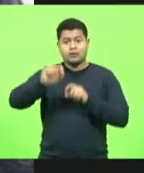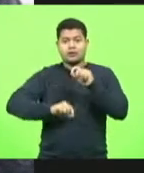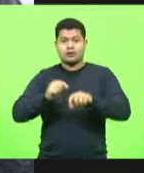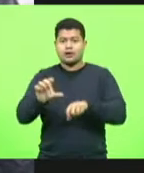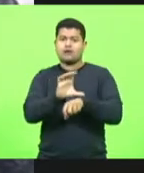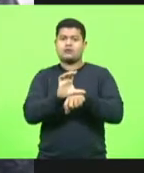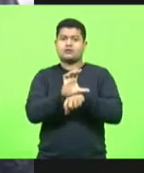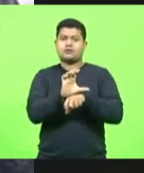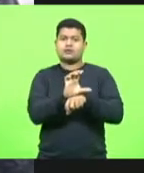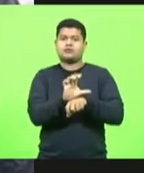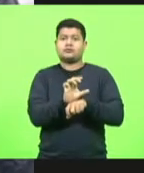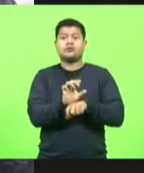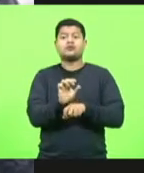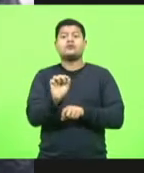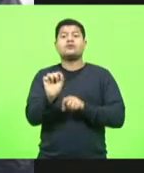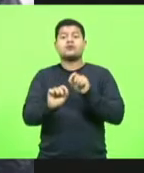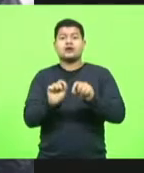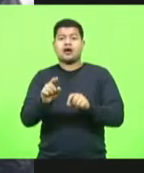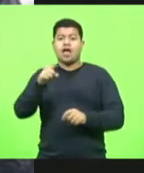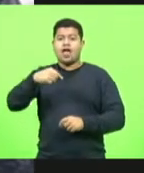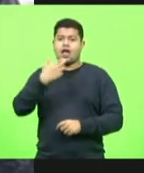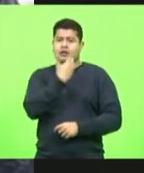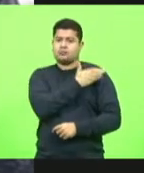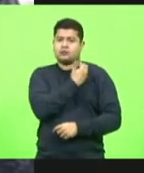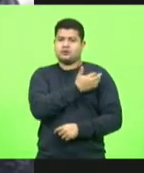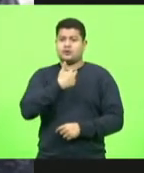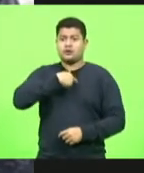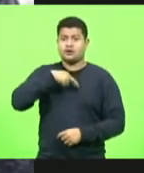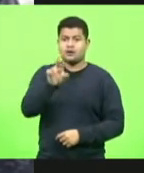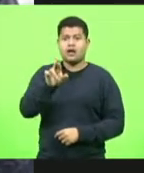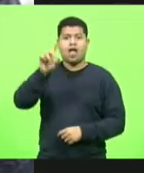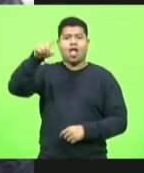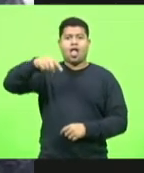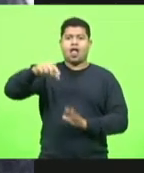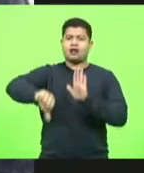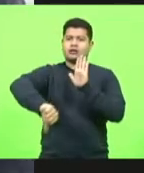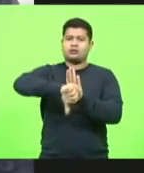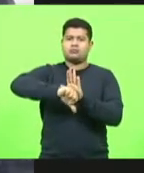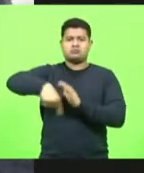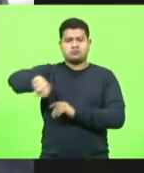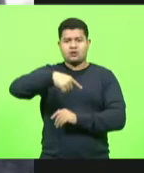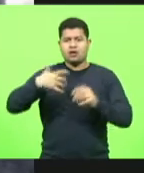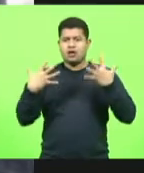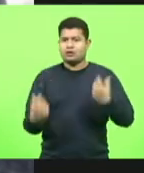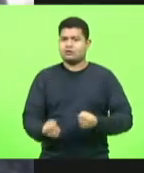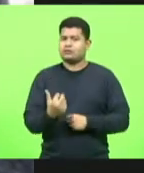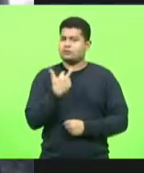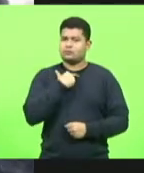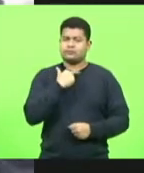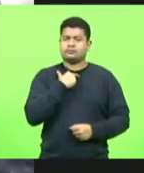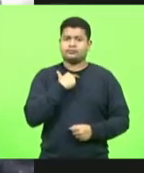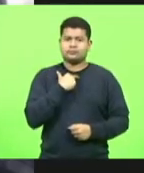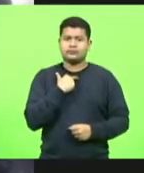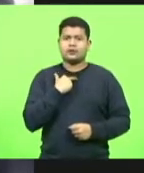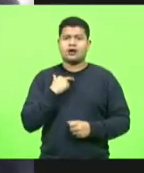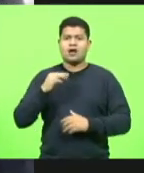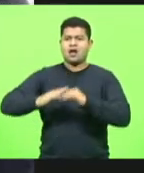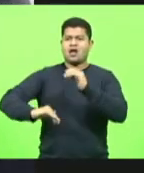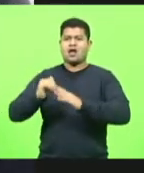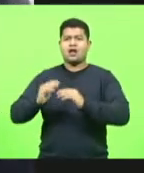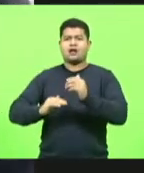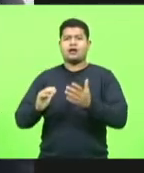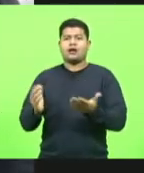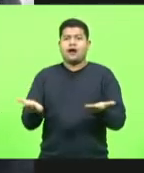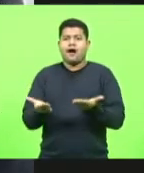discriminação religiosa é crime e nós não podemos admitir esse tipo de atitude em pleno